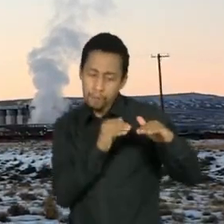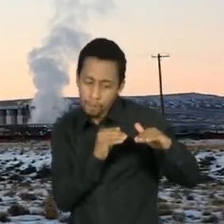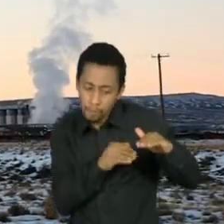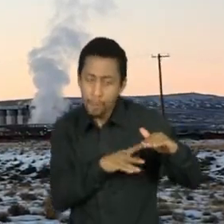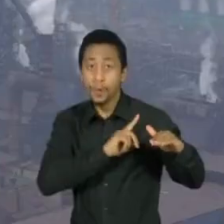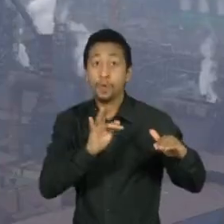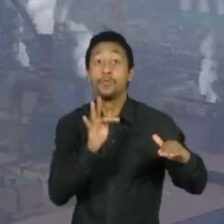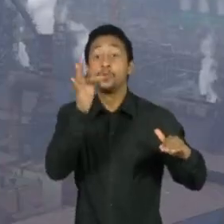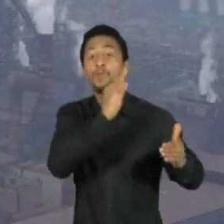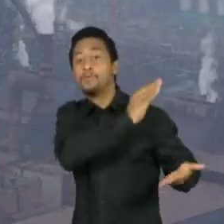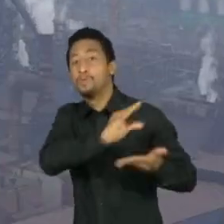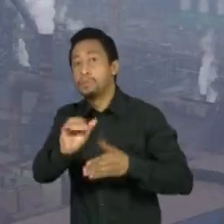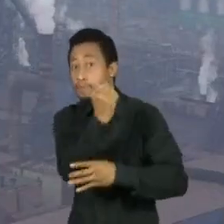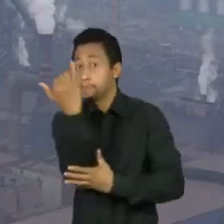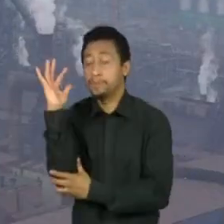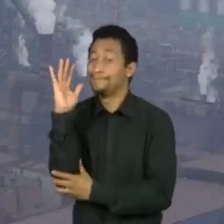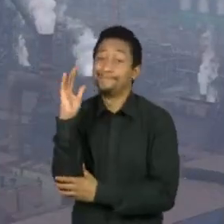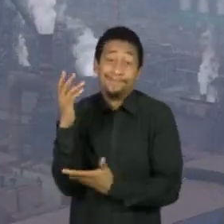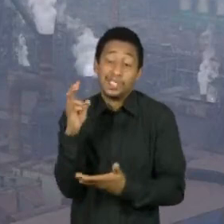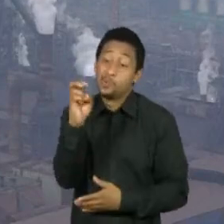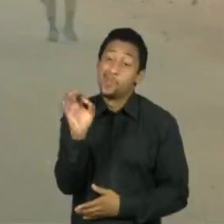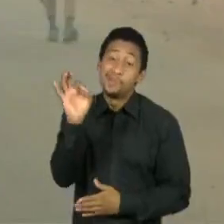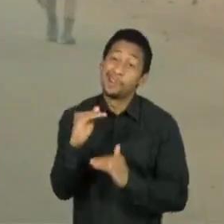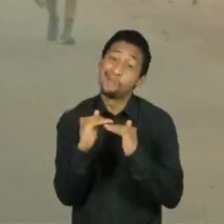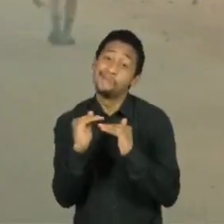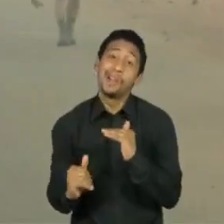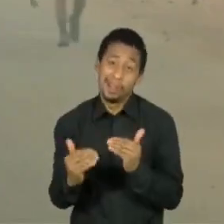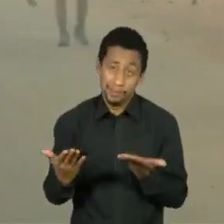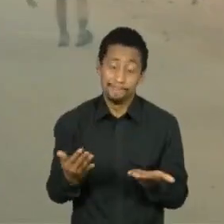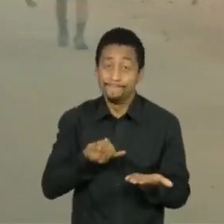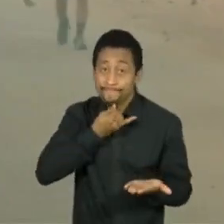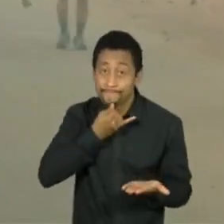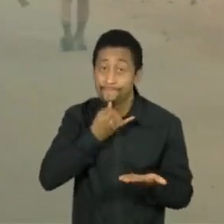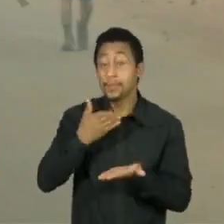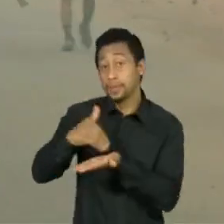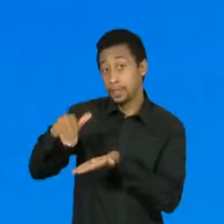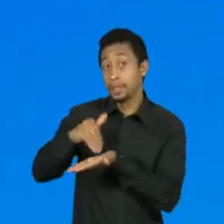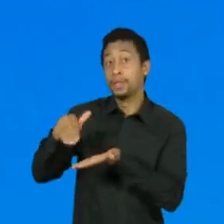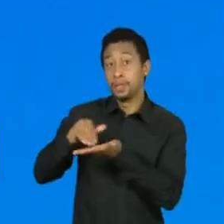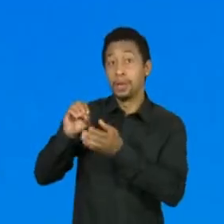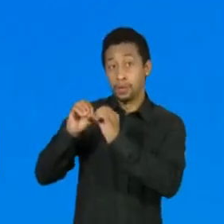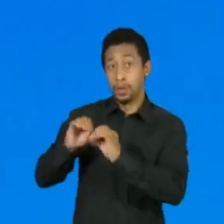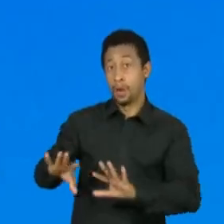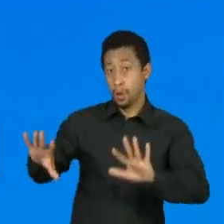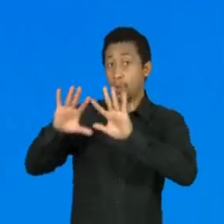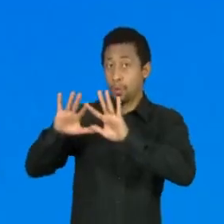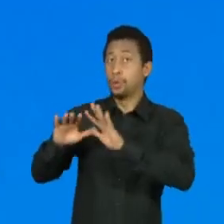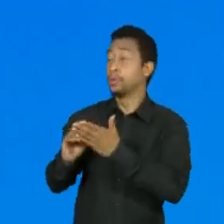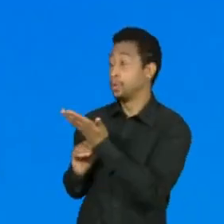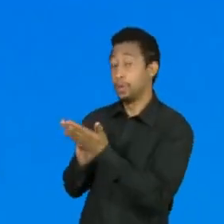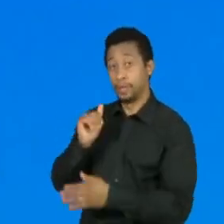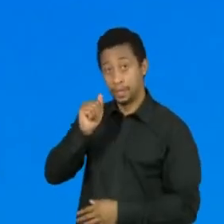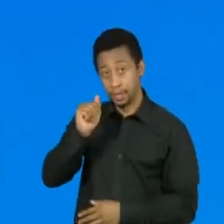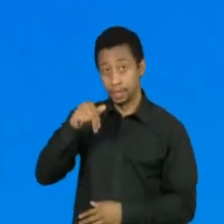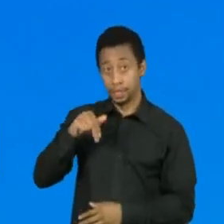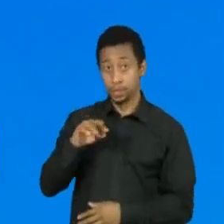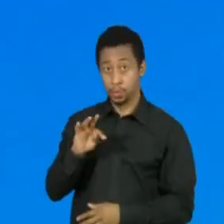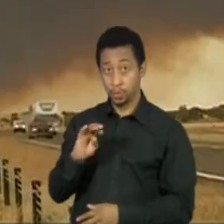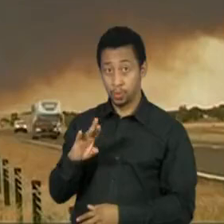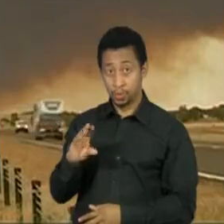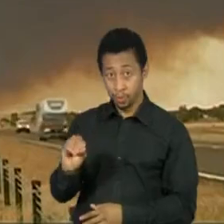da atmosfera apresentadas levam ao que o secretário-geral das Nações Unidas, António Guterres, classificou de